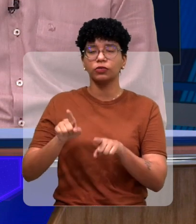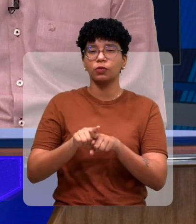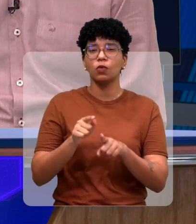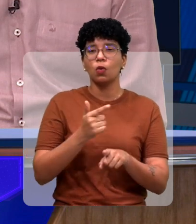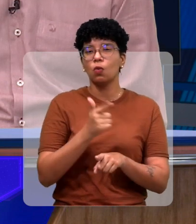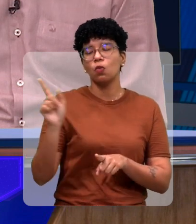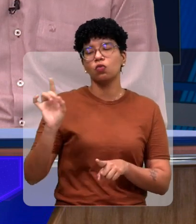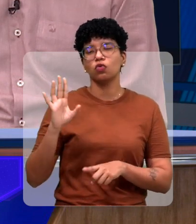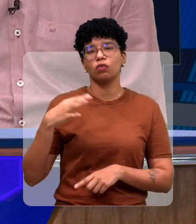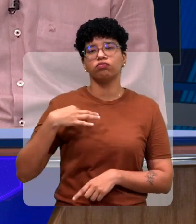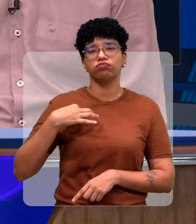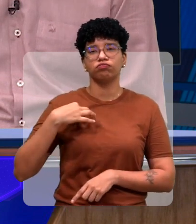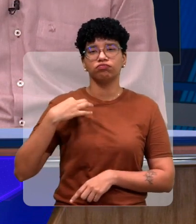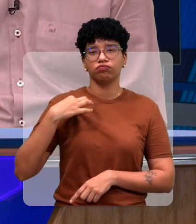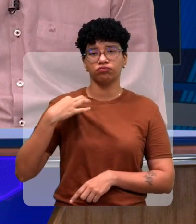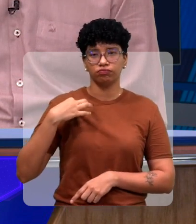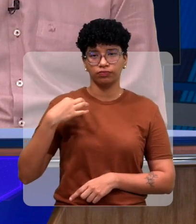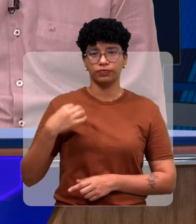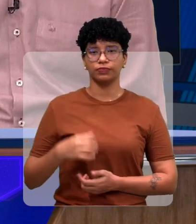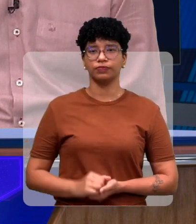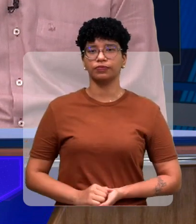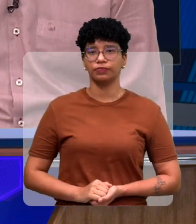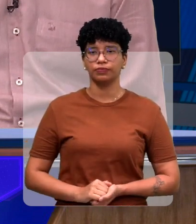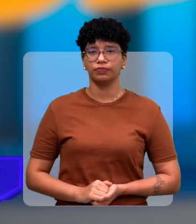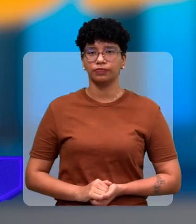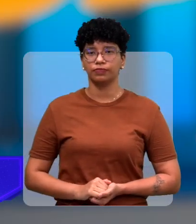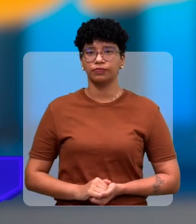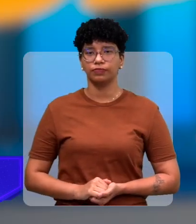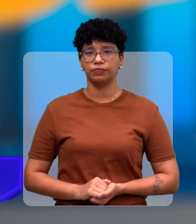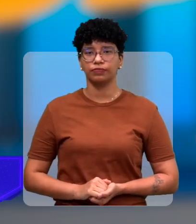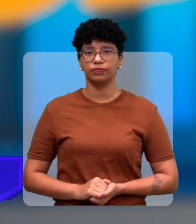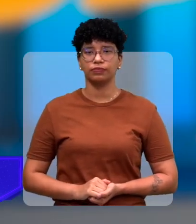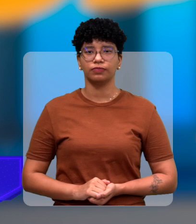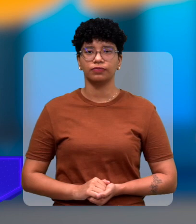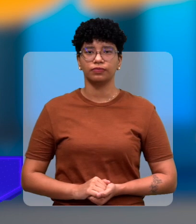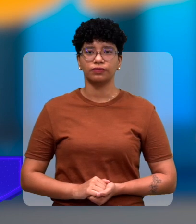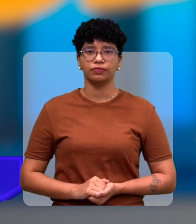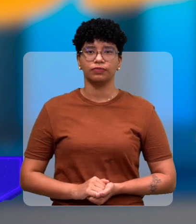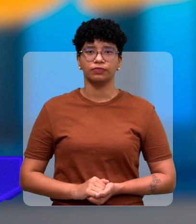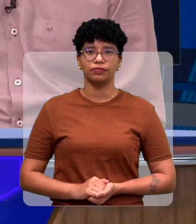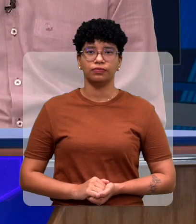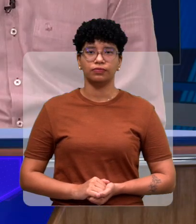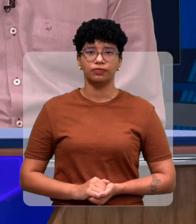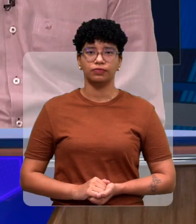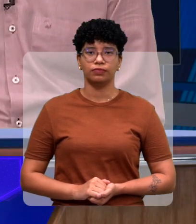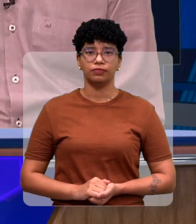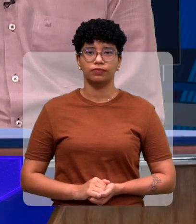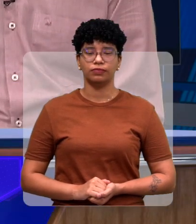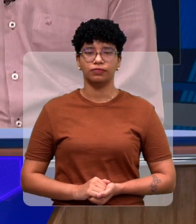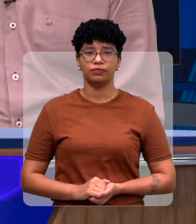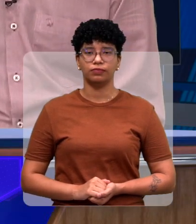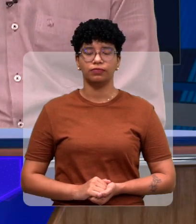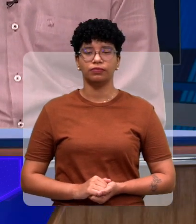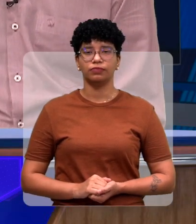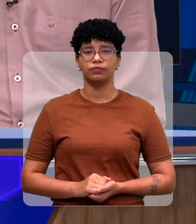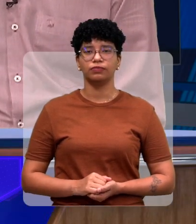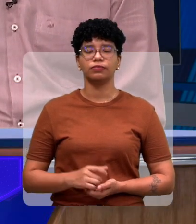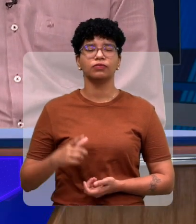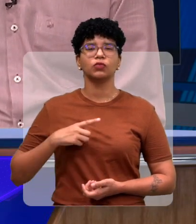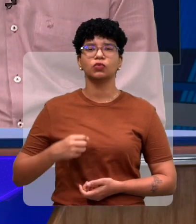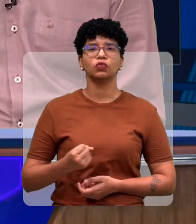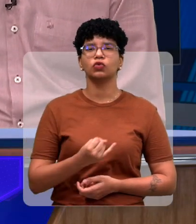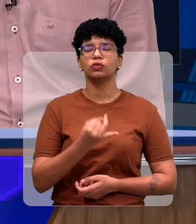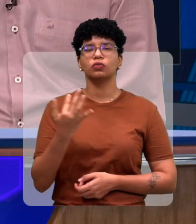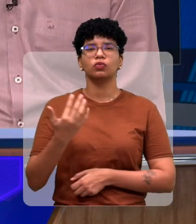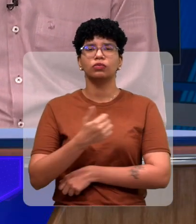e as outras são voluntárias. É, voluntária e... A